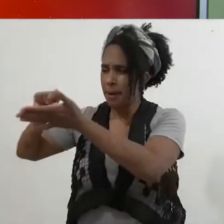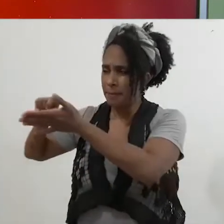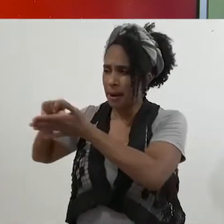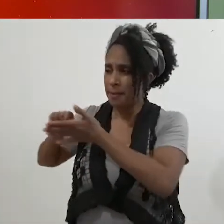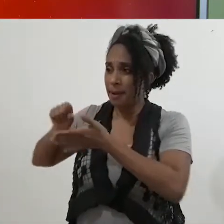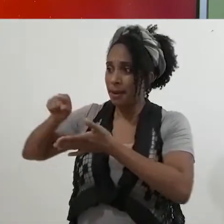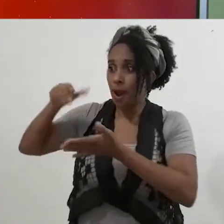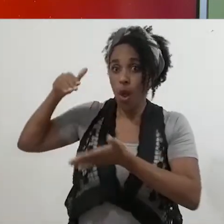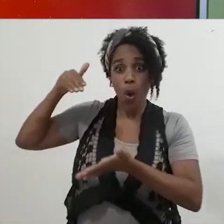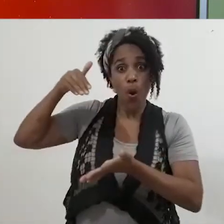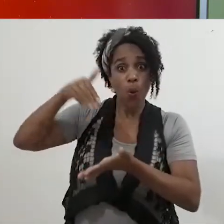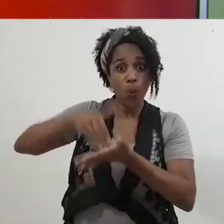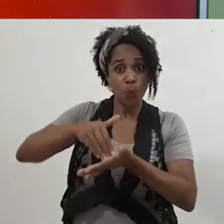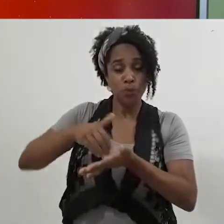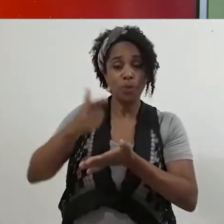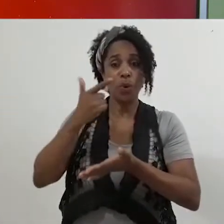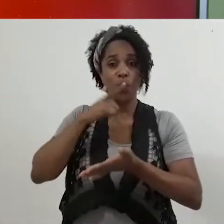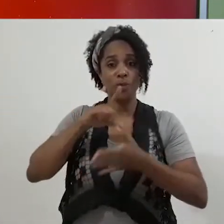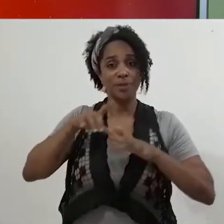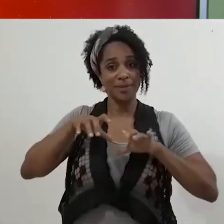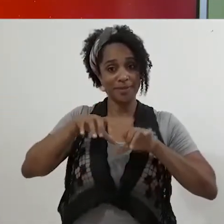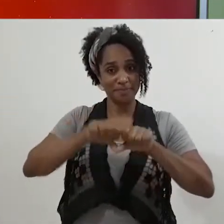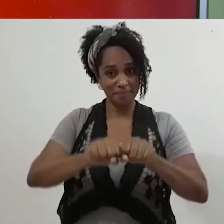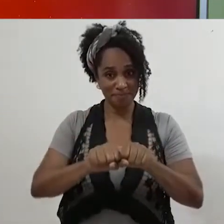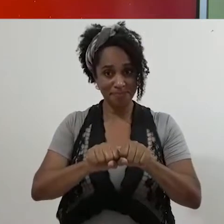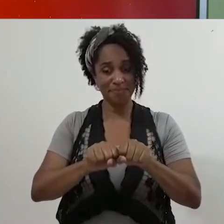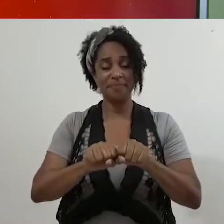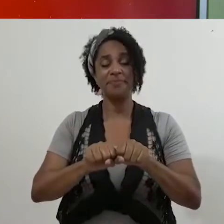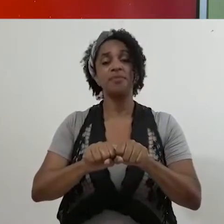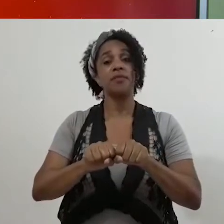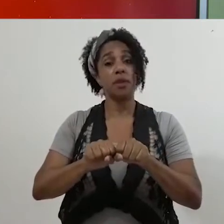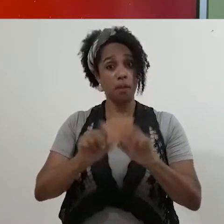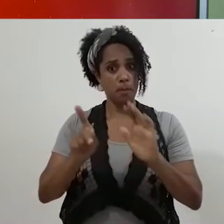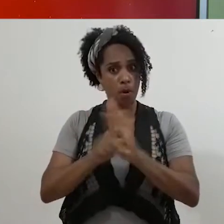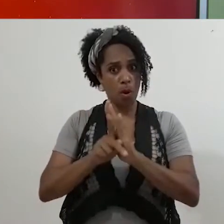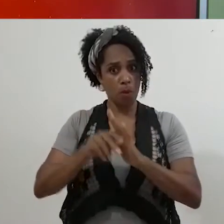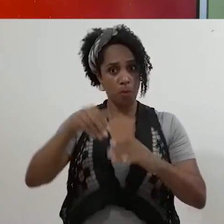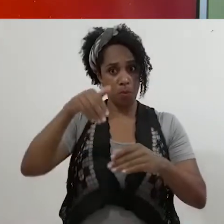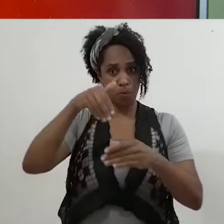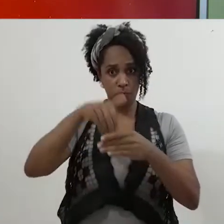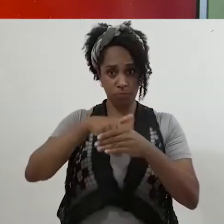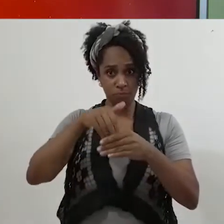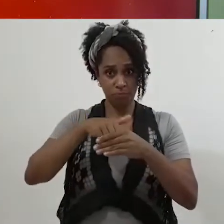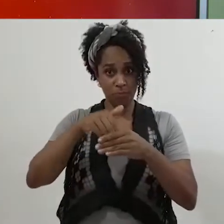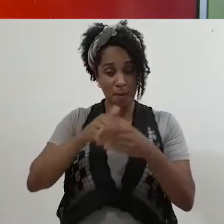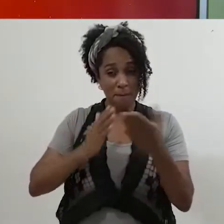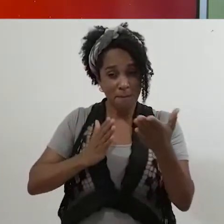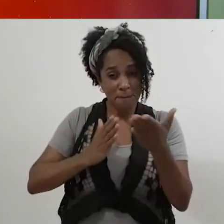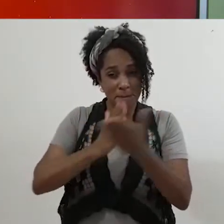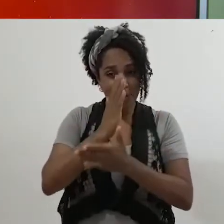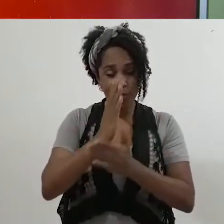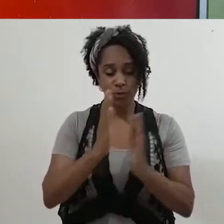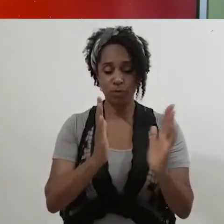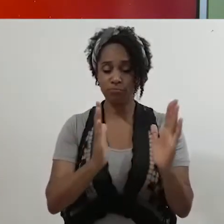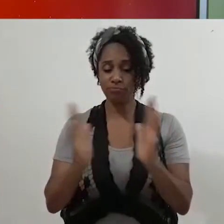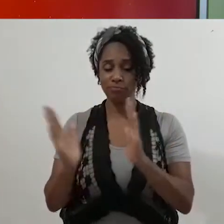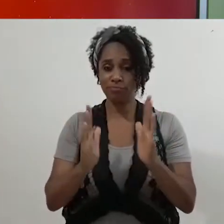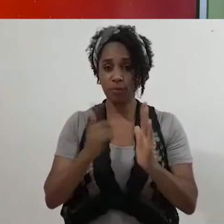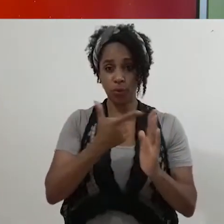a última diretora empossada dos seis campi que realizaram eleição para o bienio de